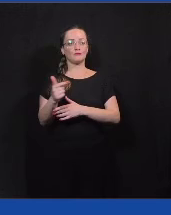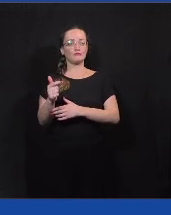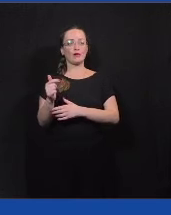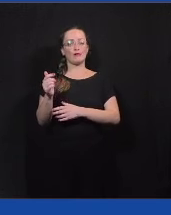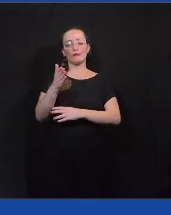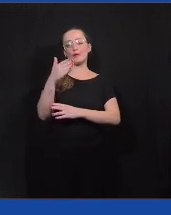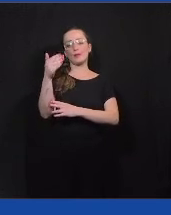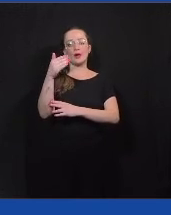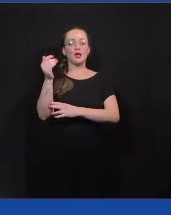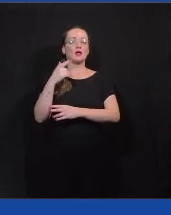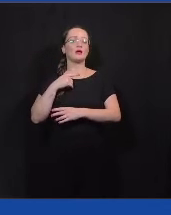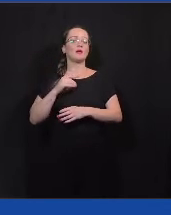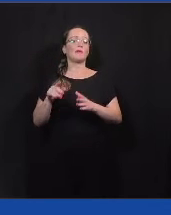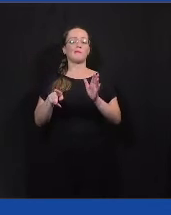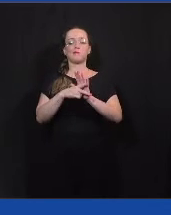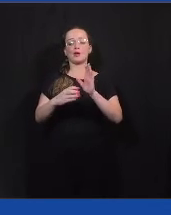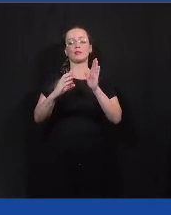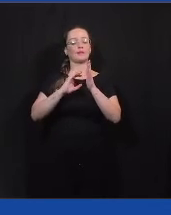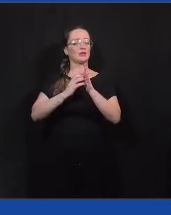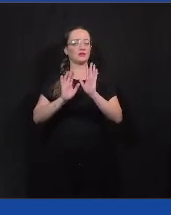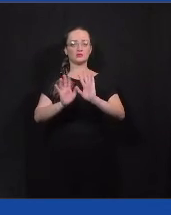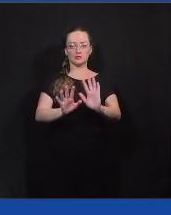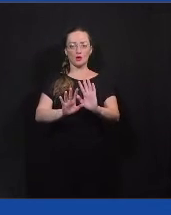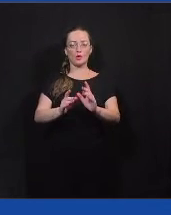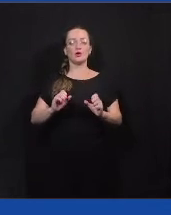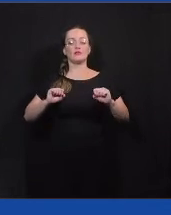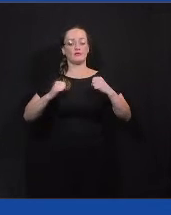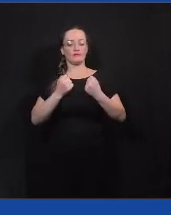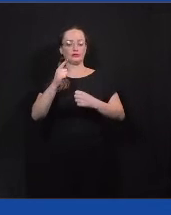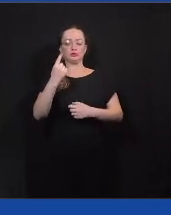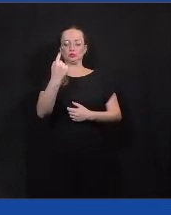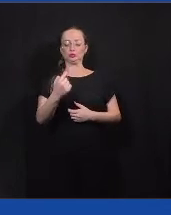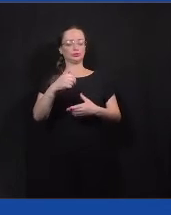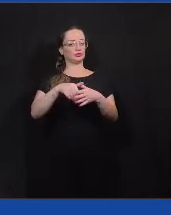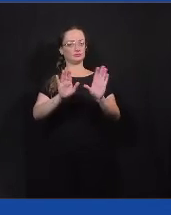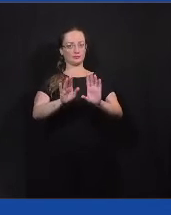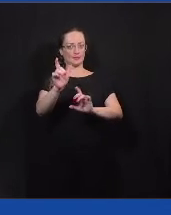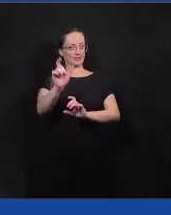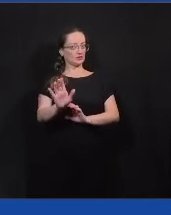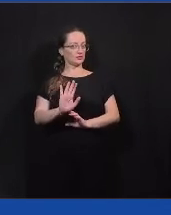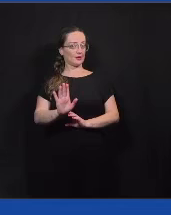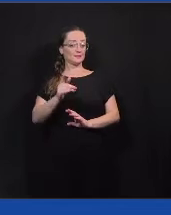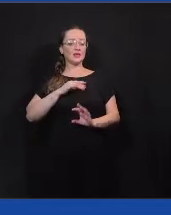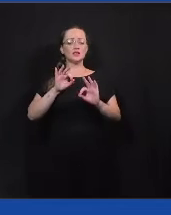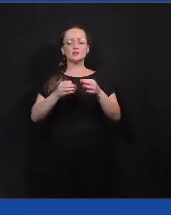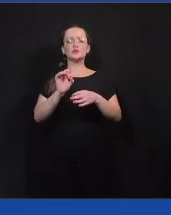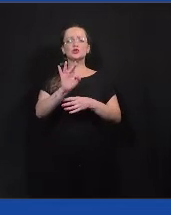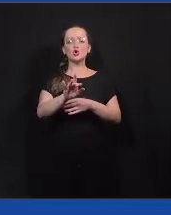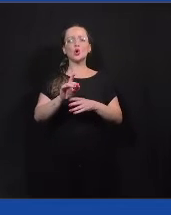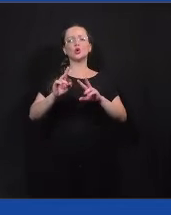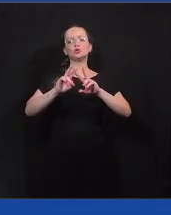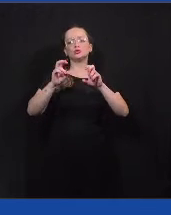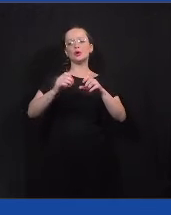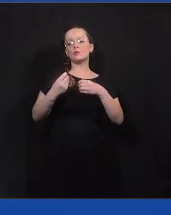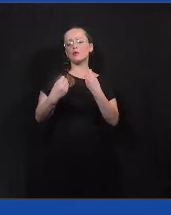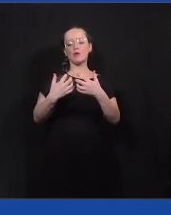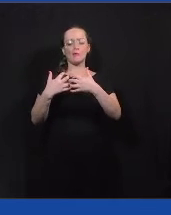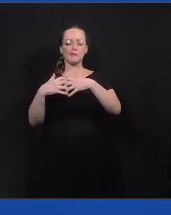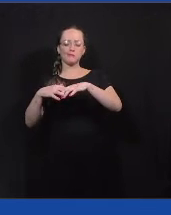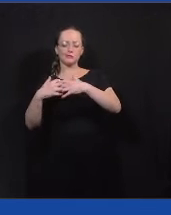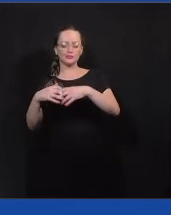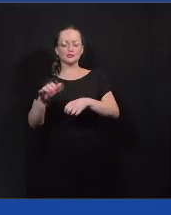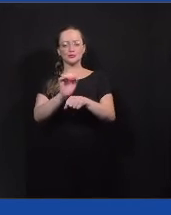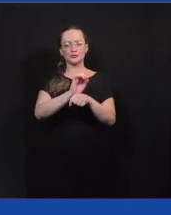partidária, defendendo nenhum candidato, a gente está falando simplesmente de questões sobre o funcionamento do nosso Estado,